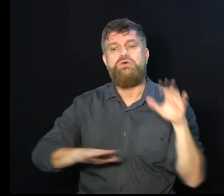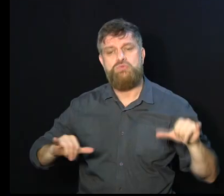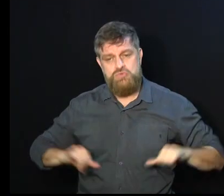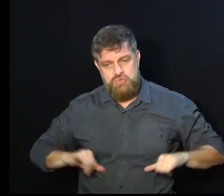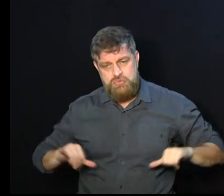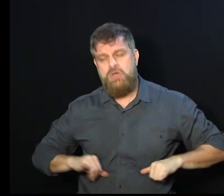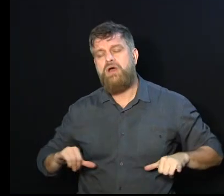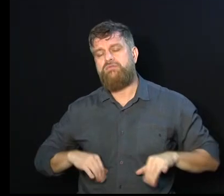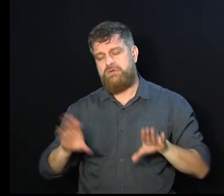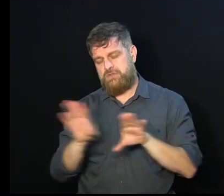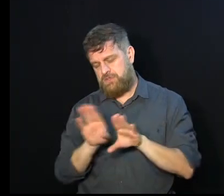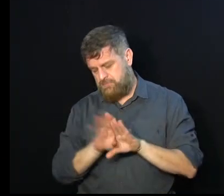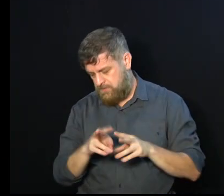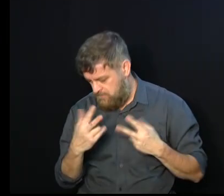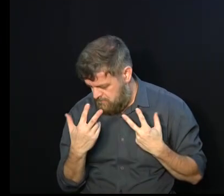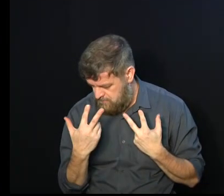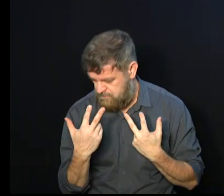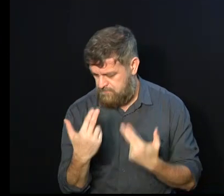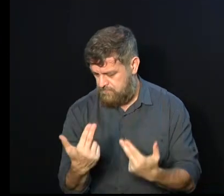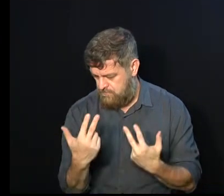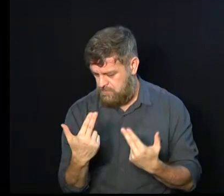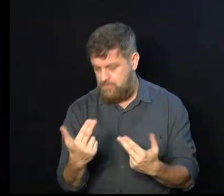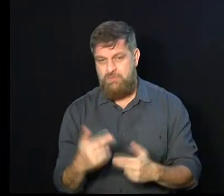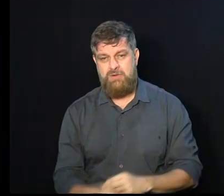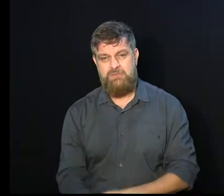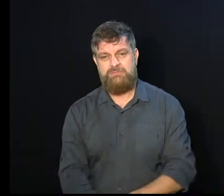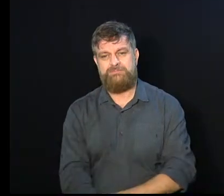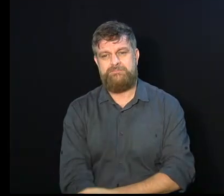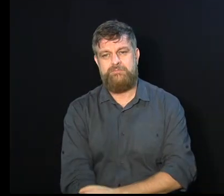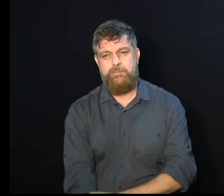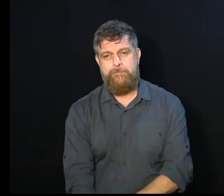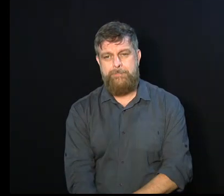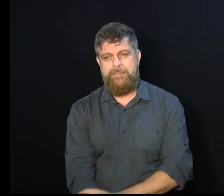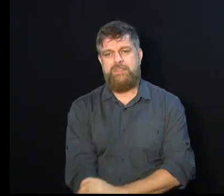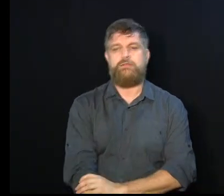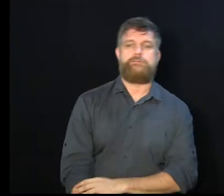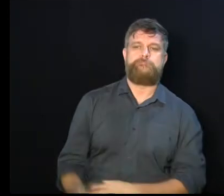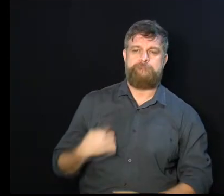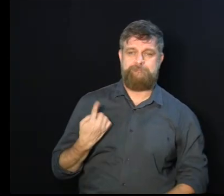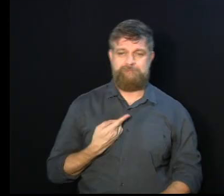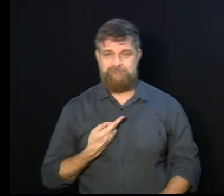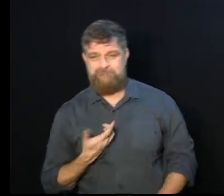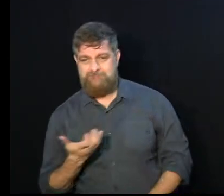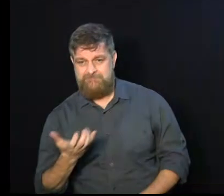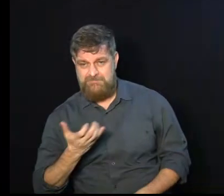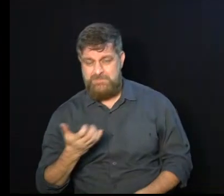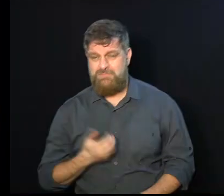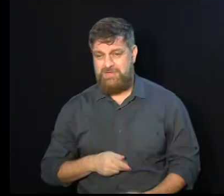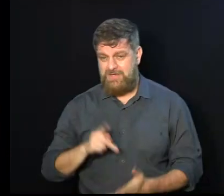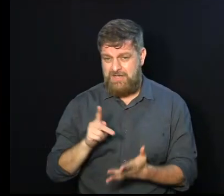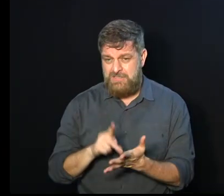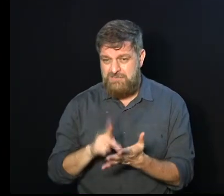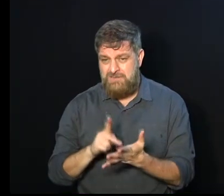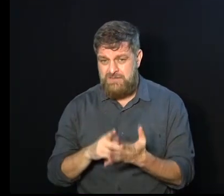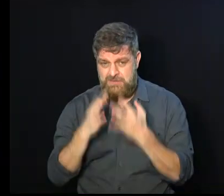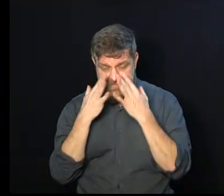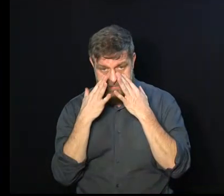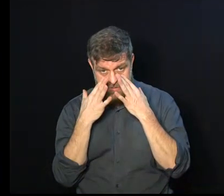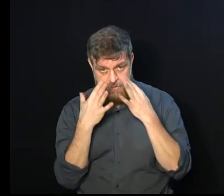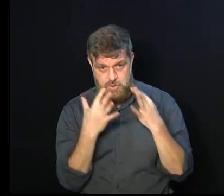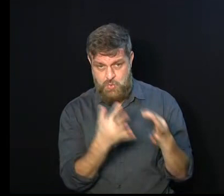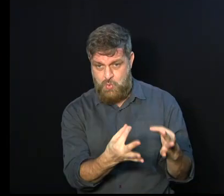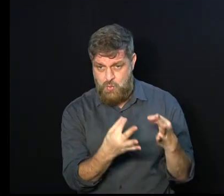ou foi morta ou também está sendo impactada. Então, gente vem buscando realmente um olhar para isso,